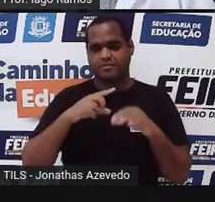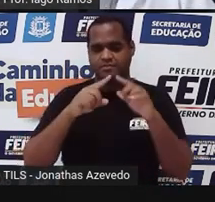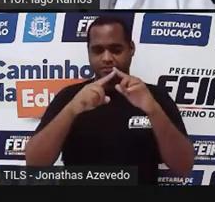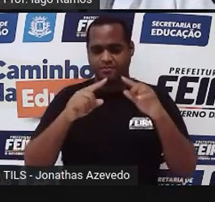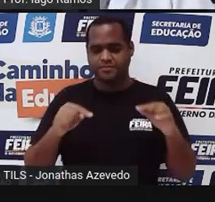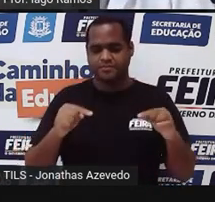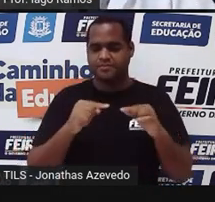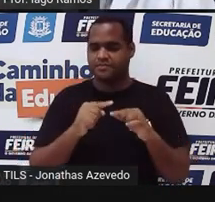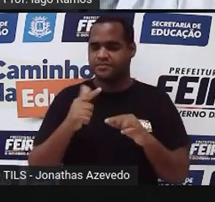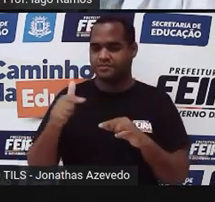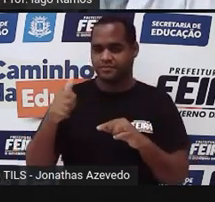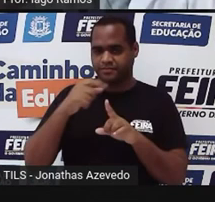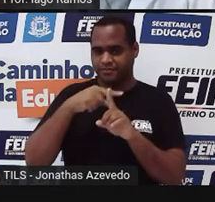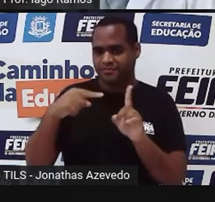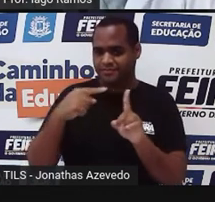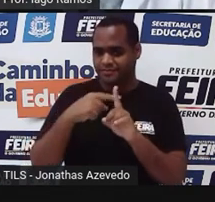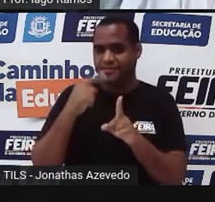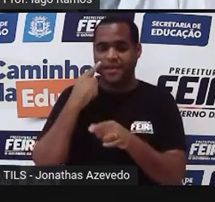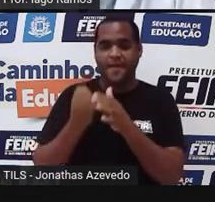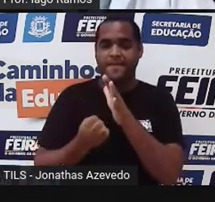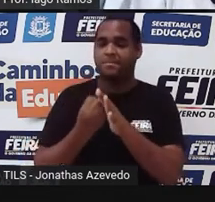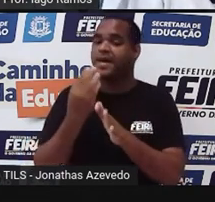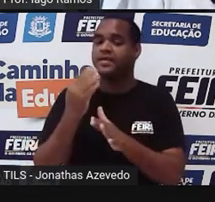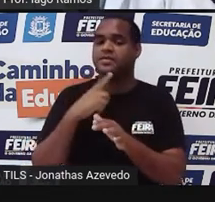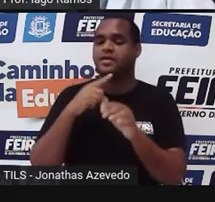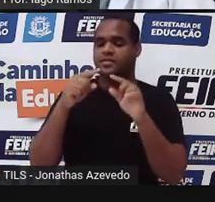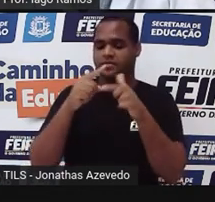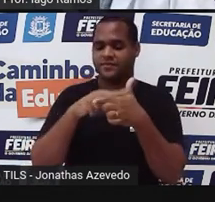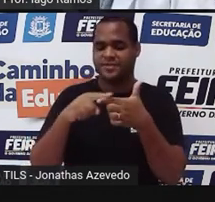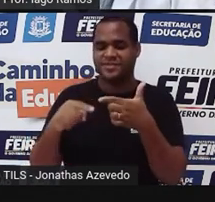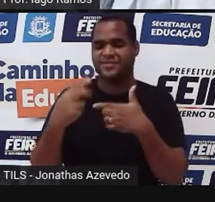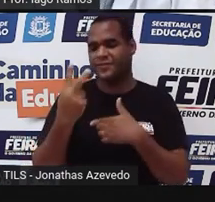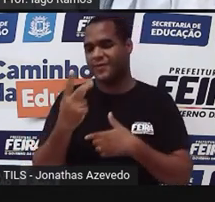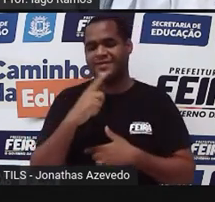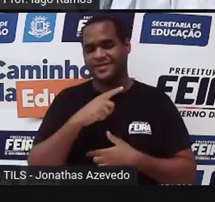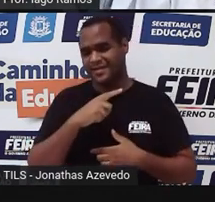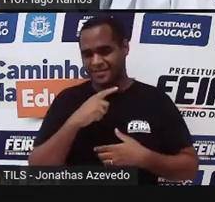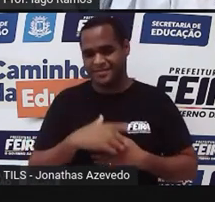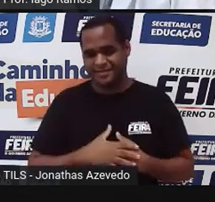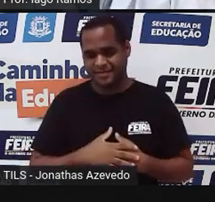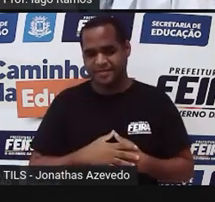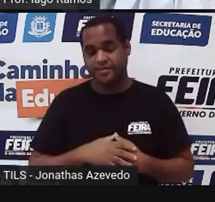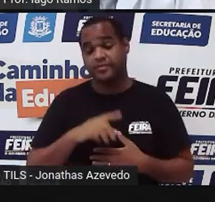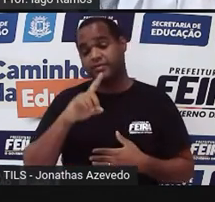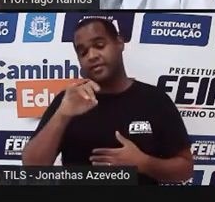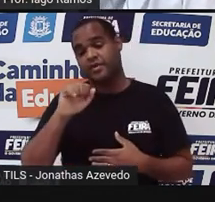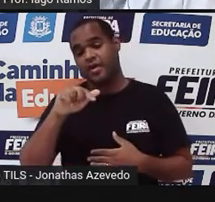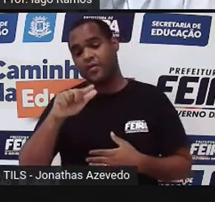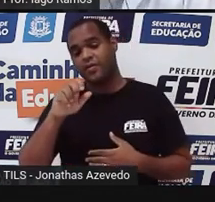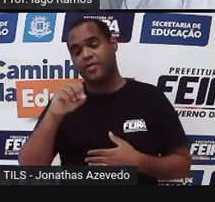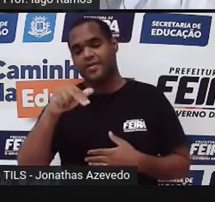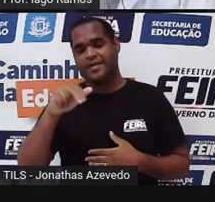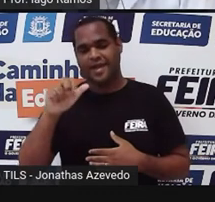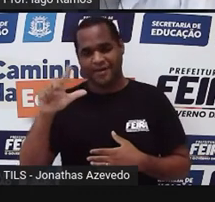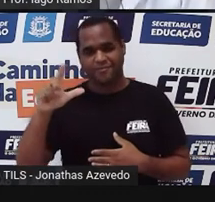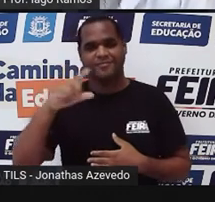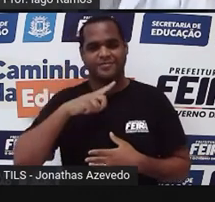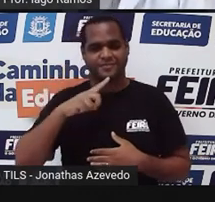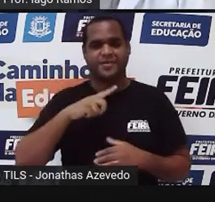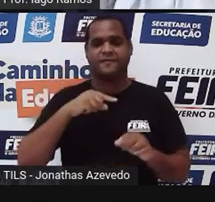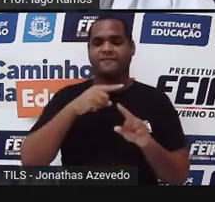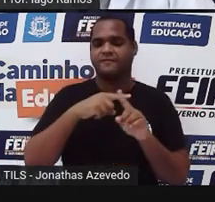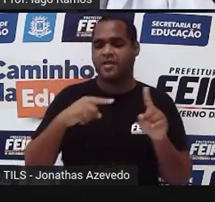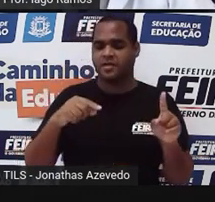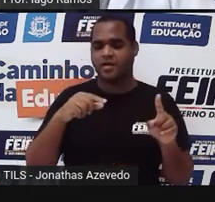a metade. Por isso que aparece aquele dividido por dois. E as diagonais ali, maior e menor, vertical e